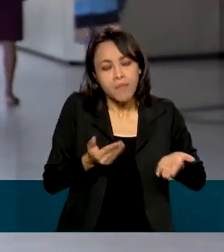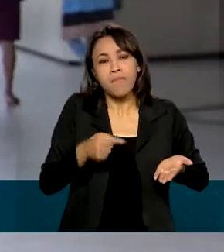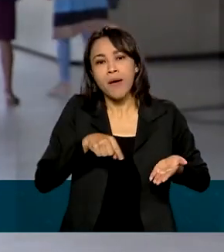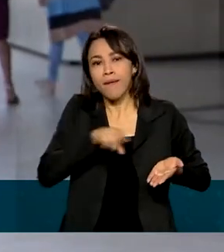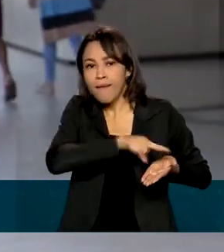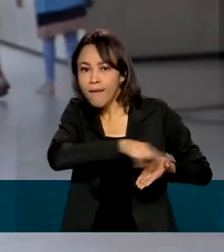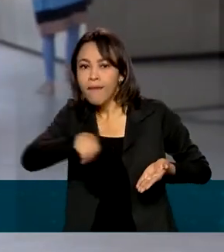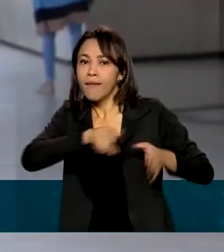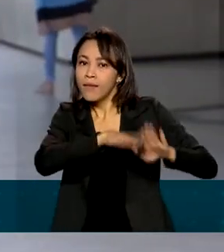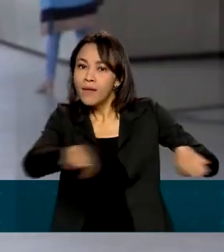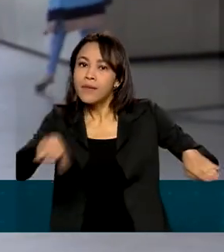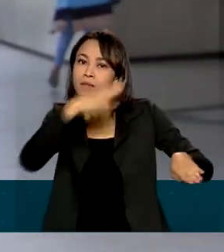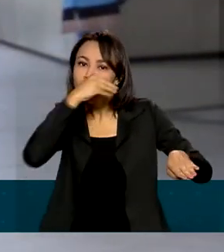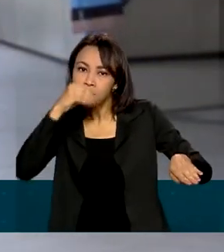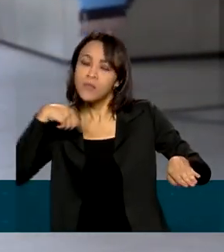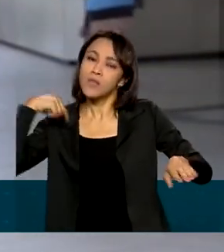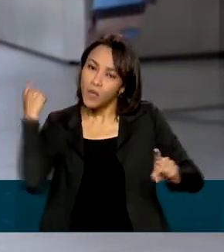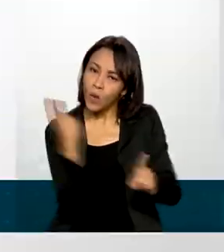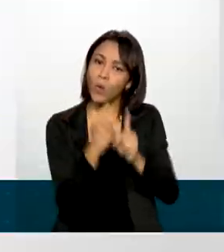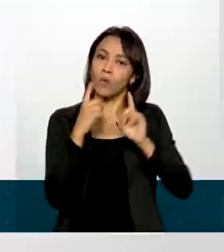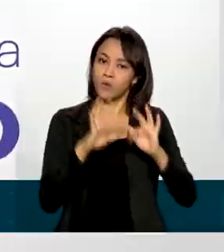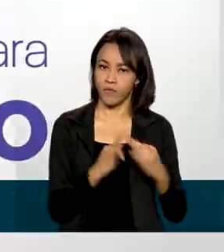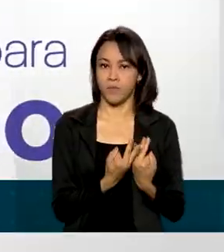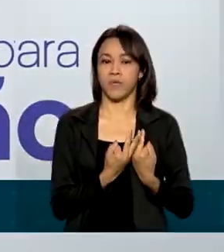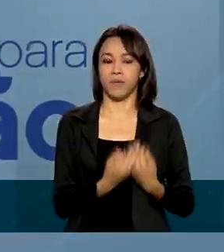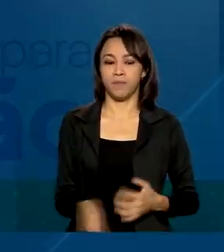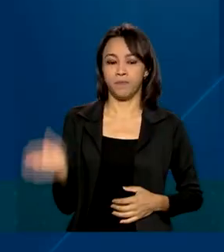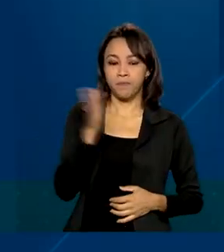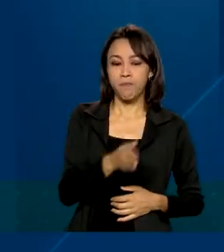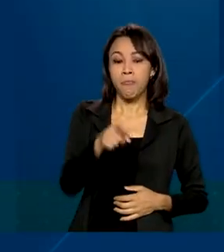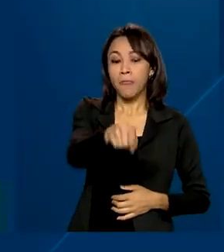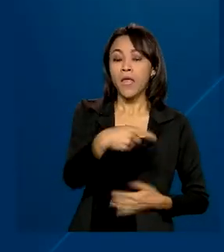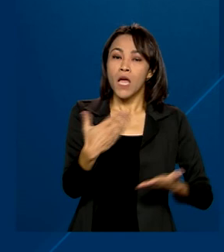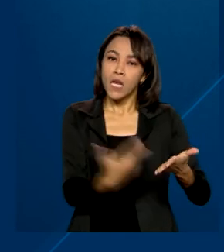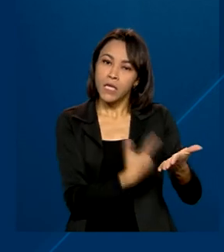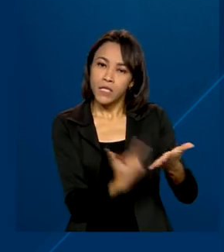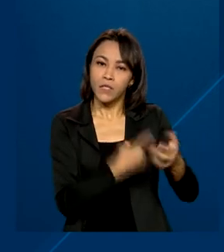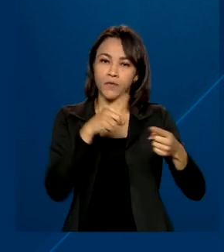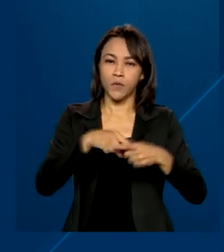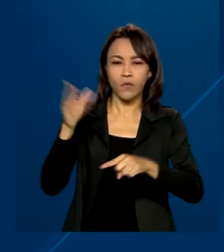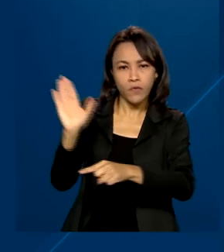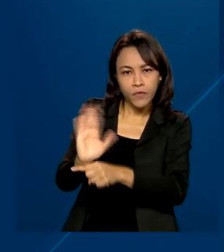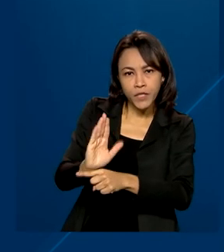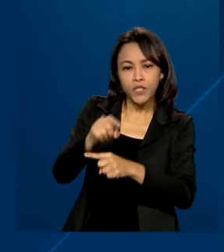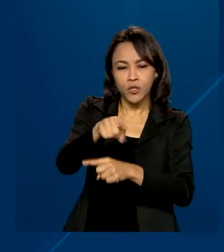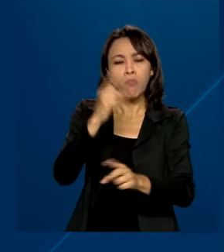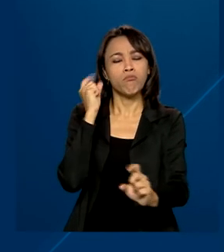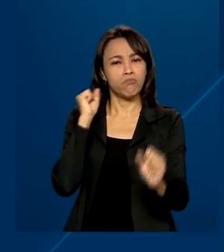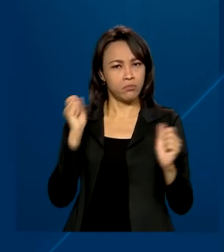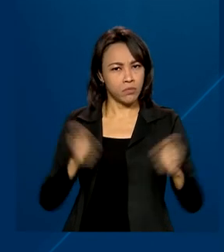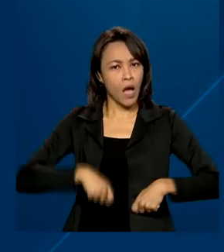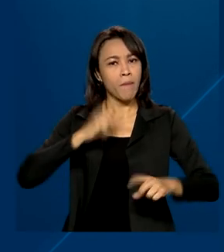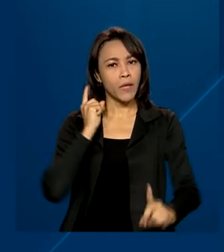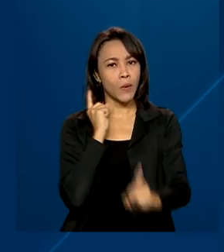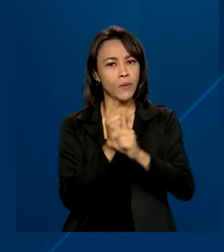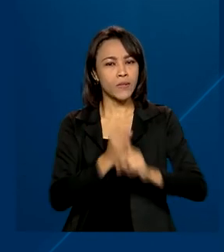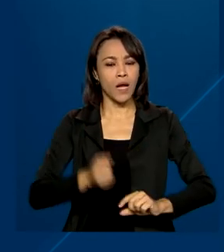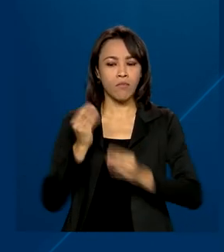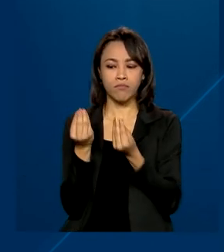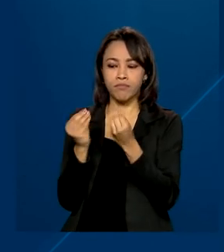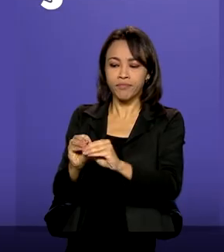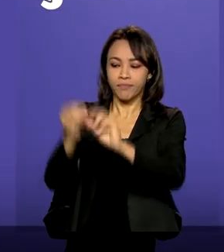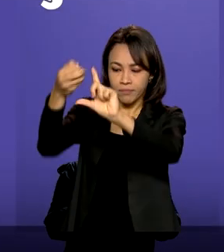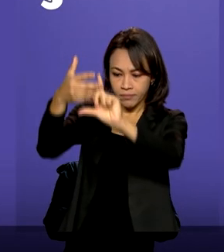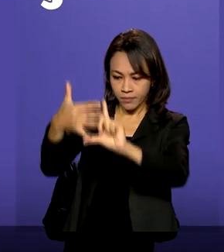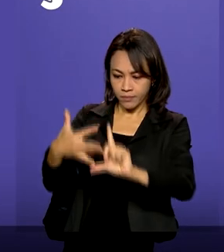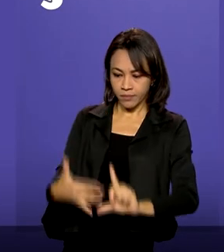adolescentes encontrem um lar. Vídeos e cartilha digital podem ser encontrados no portal do governo,